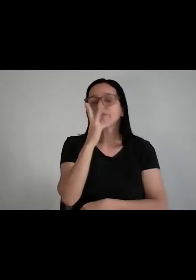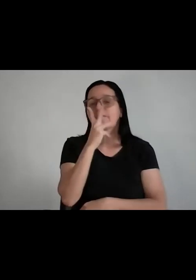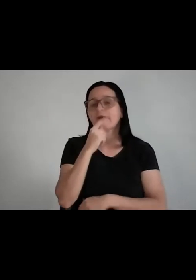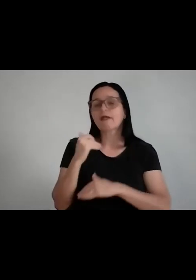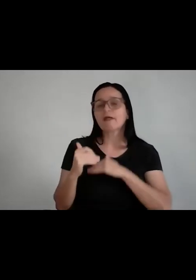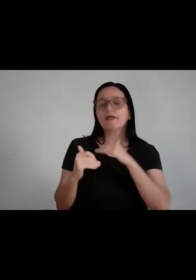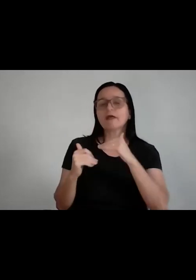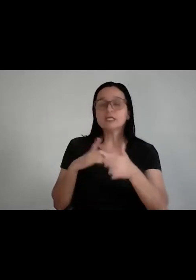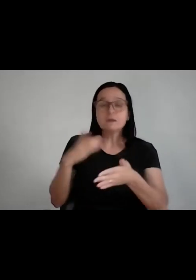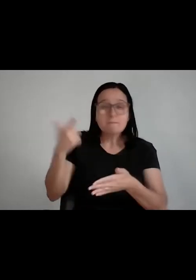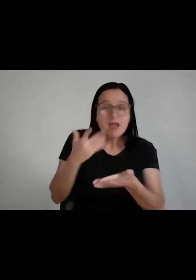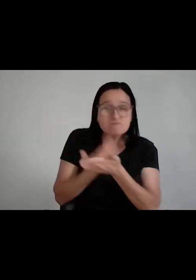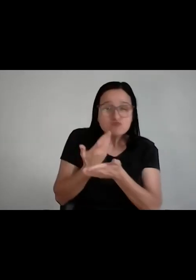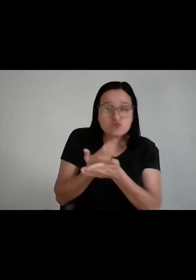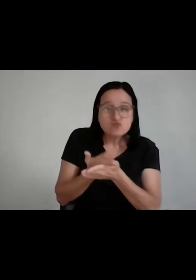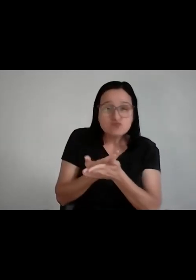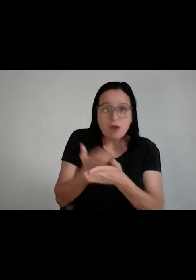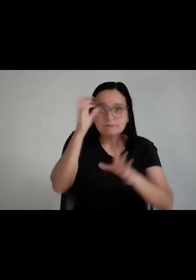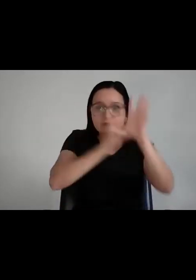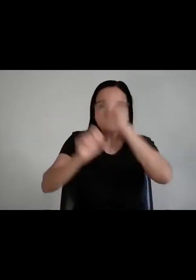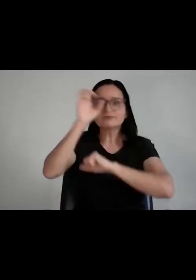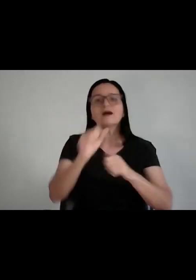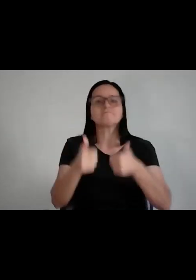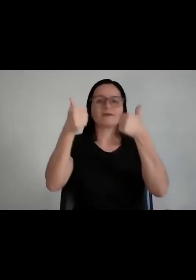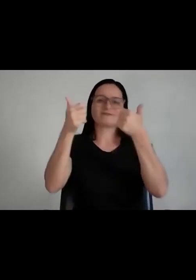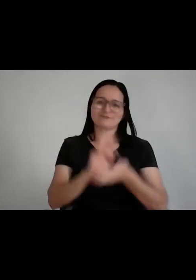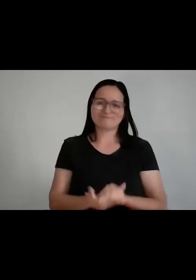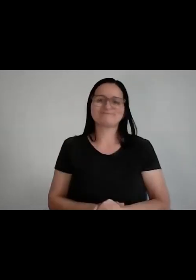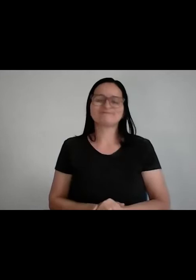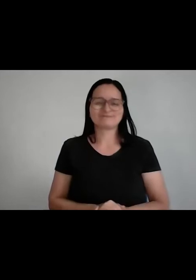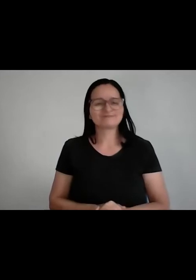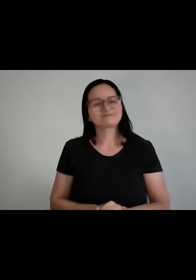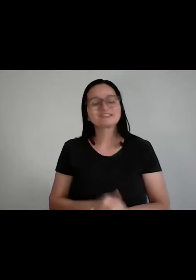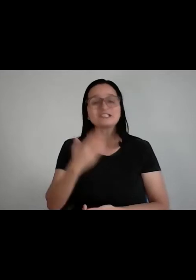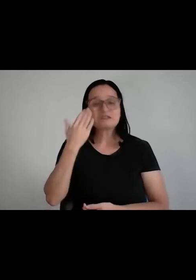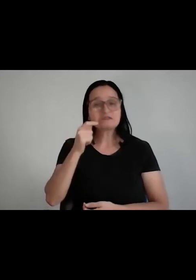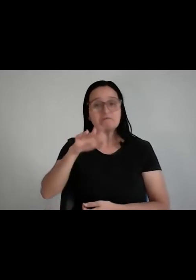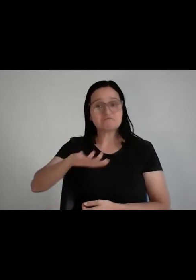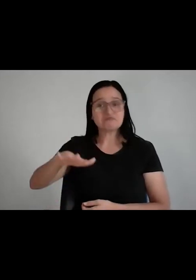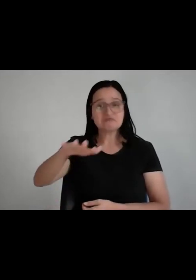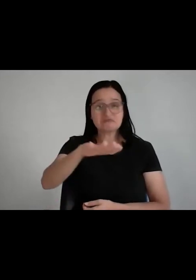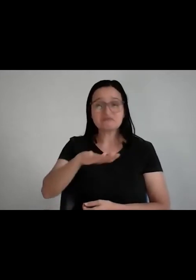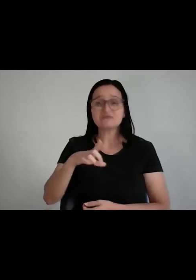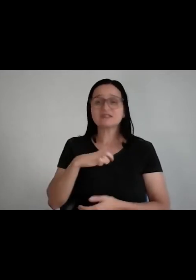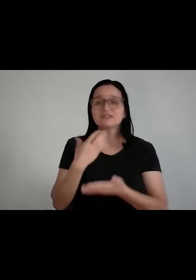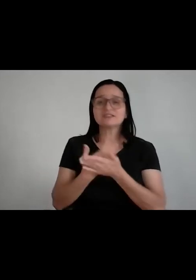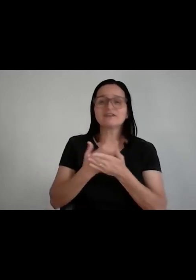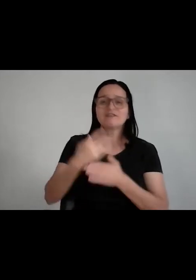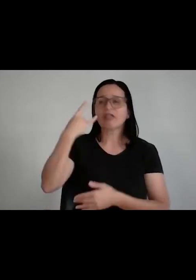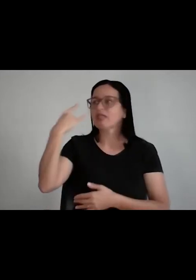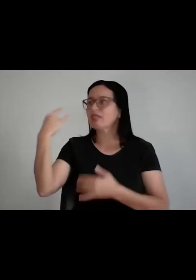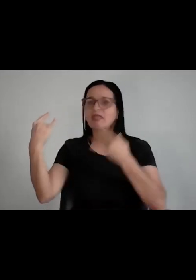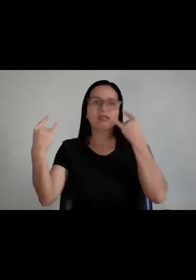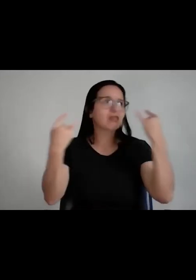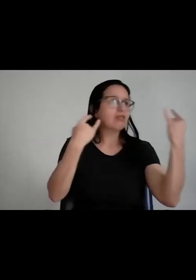mais, aprende mais, né? Sei que o ambiente da universidade, às vezes, é cheio de distrações, Às vezes, tem